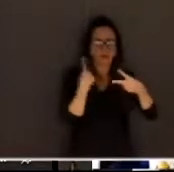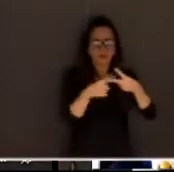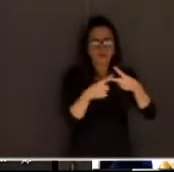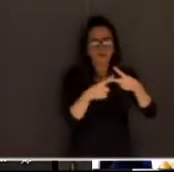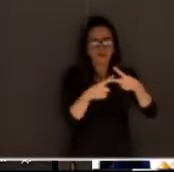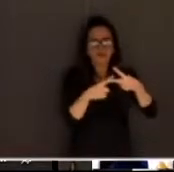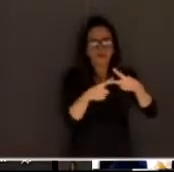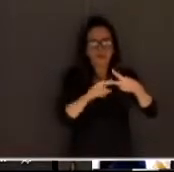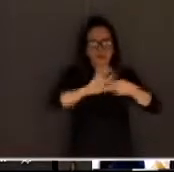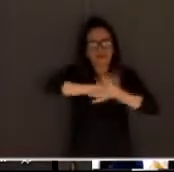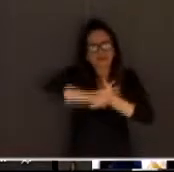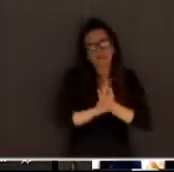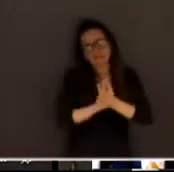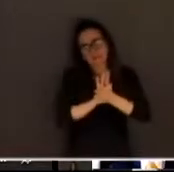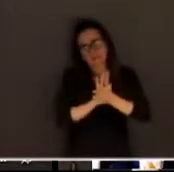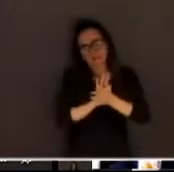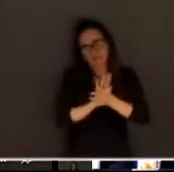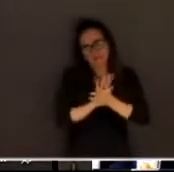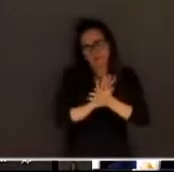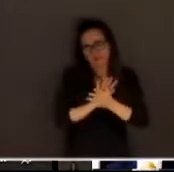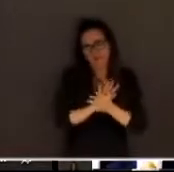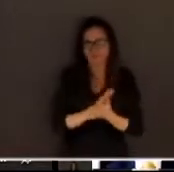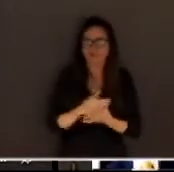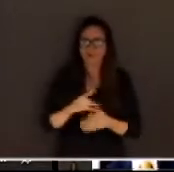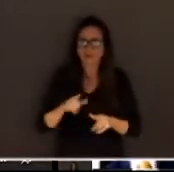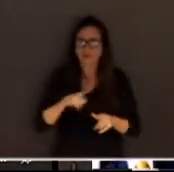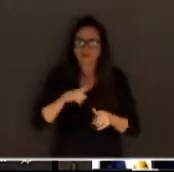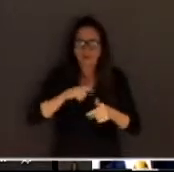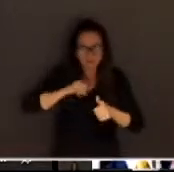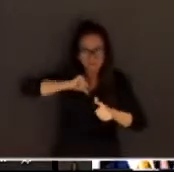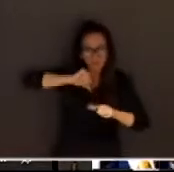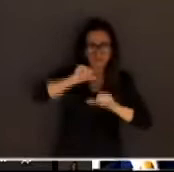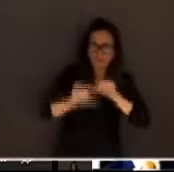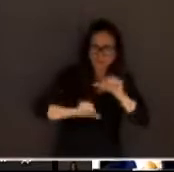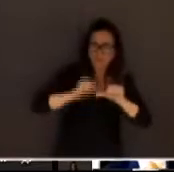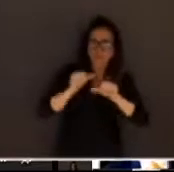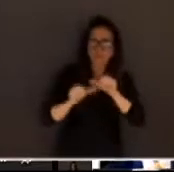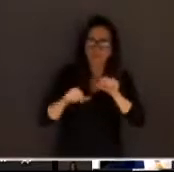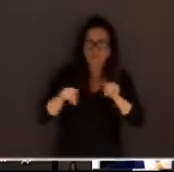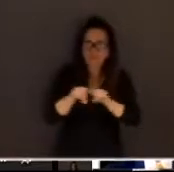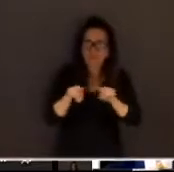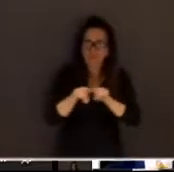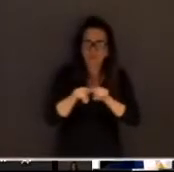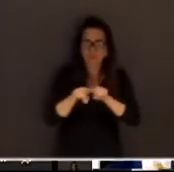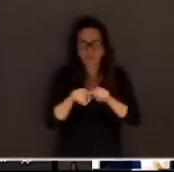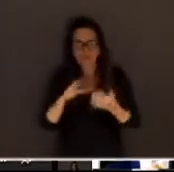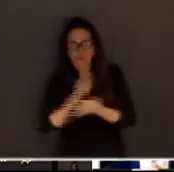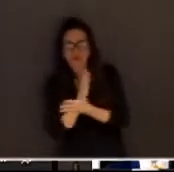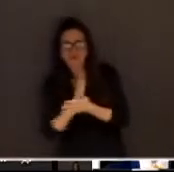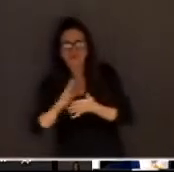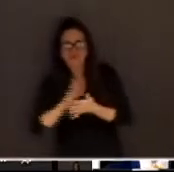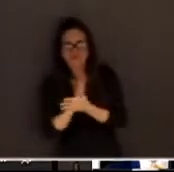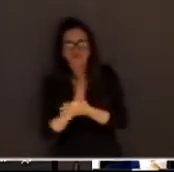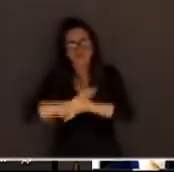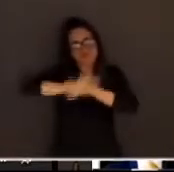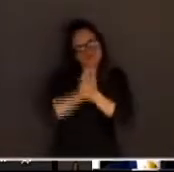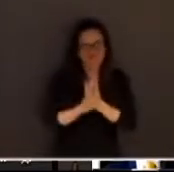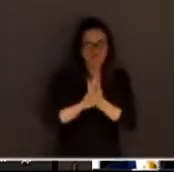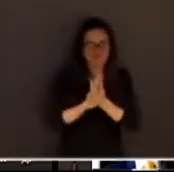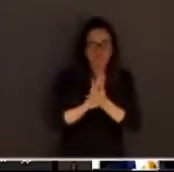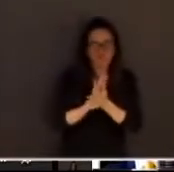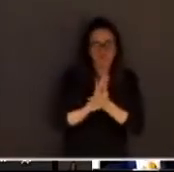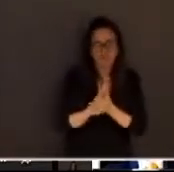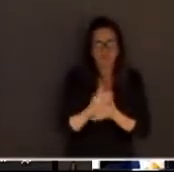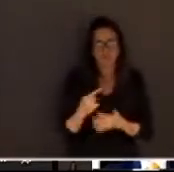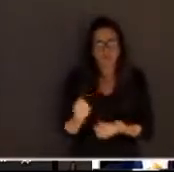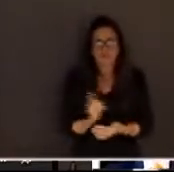querem destruí-lo. Existem os reformistas e, de outra banda, existem os abolicionistas. Portanto, que